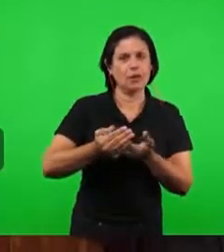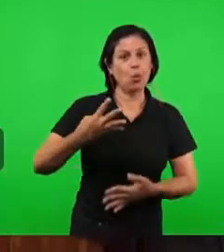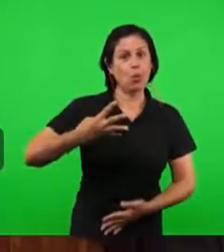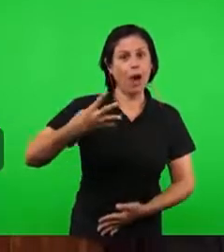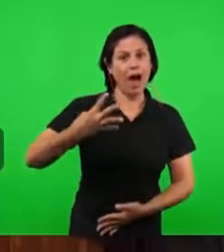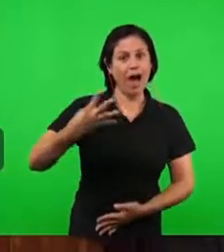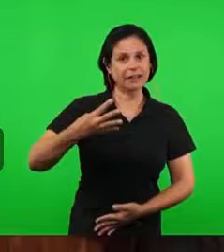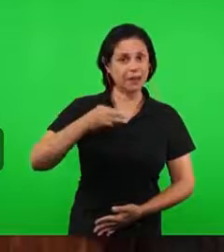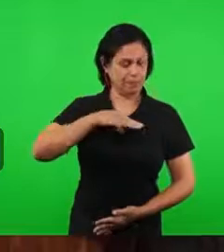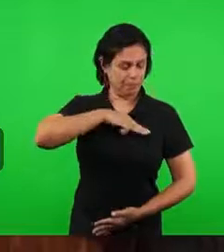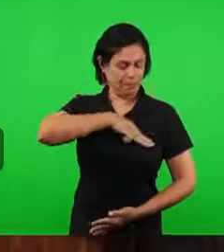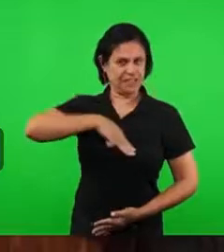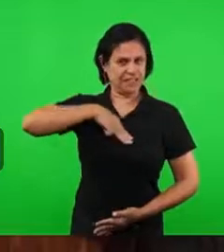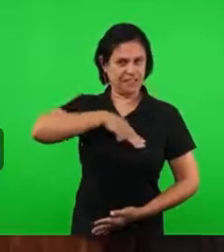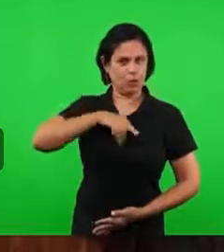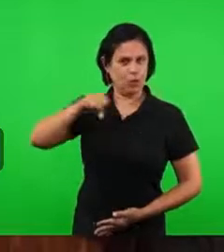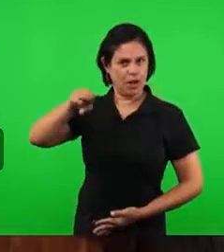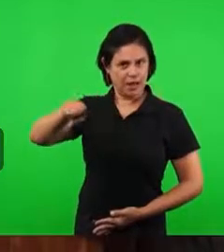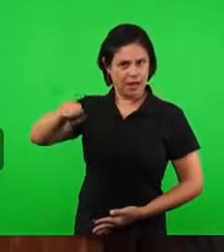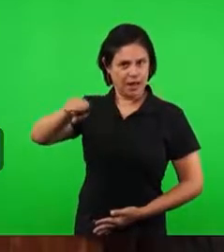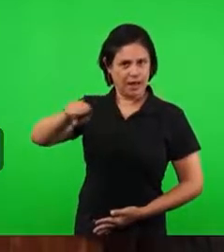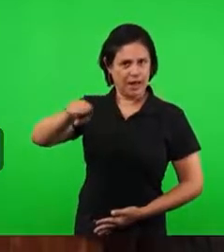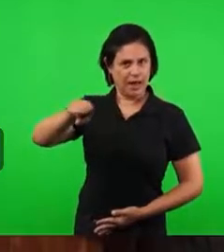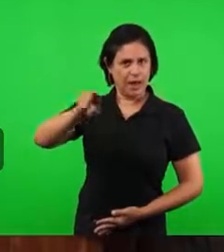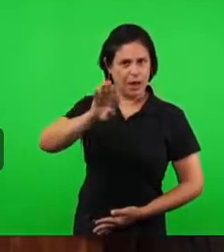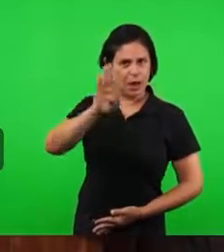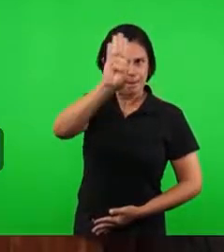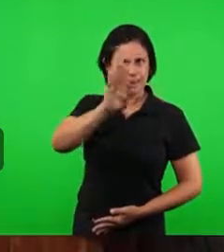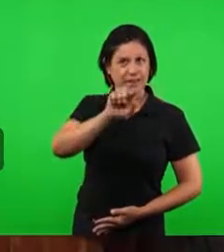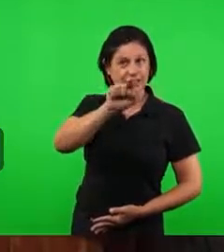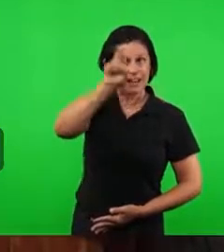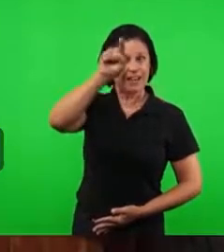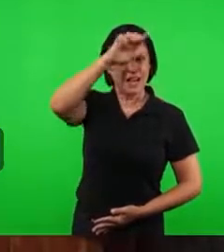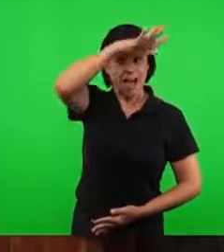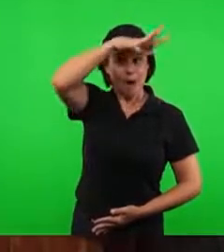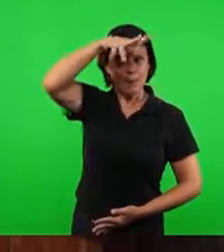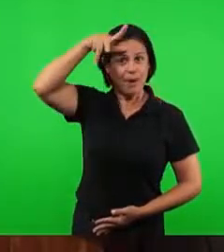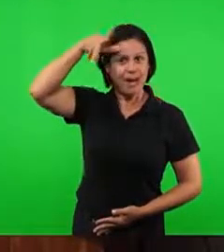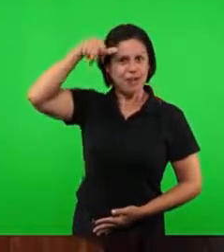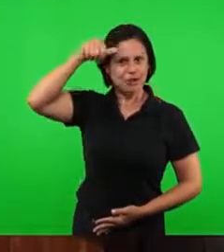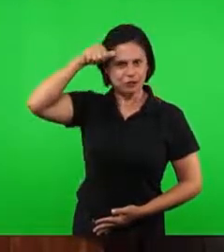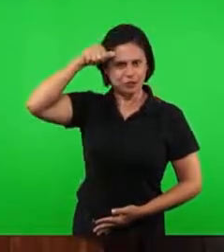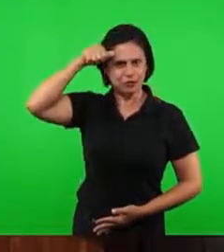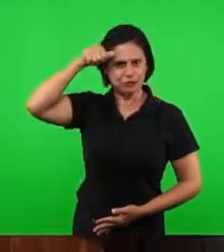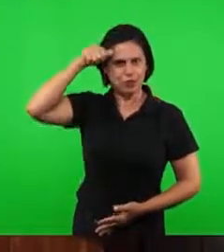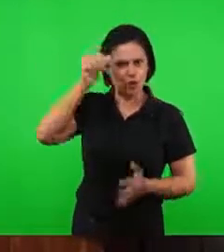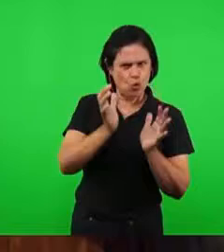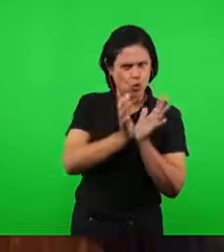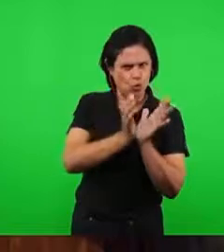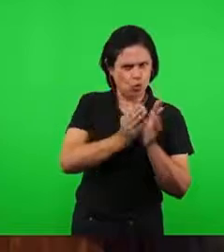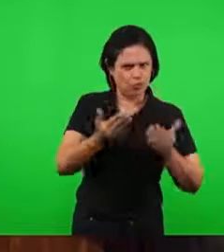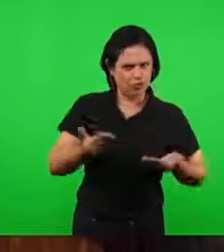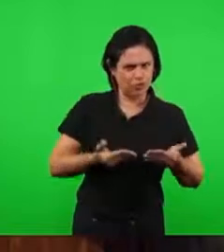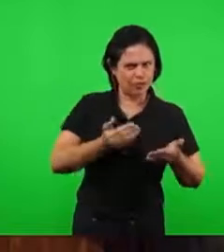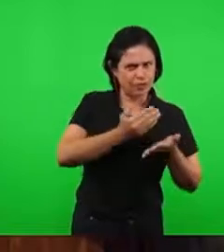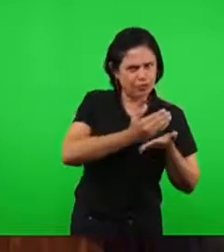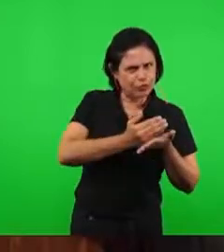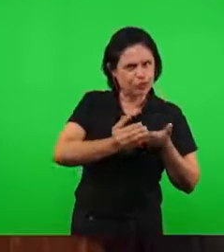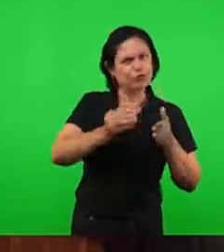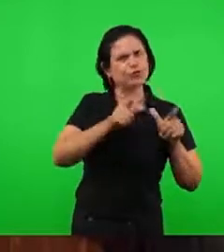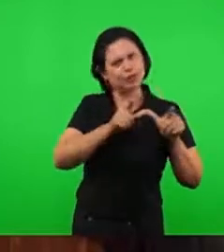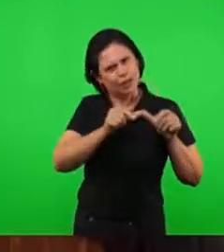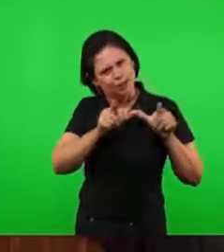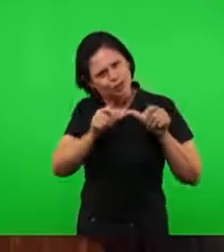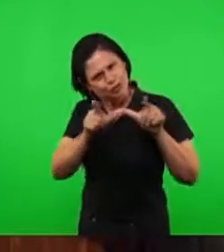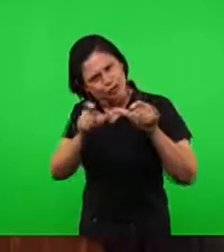região da Amazônia Oriental, onde ali os nossos irmãos estão já iniciando os trabalhos para uma nova